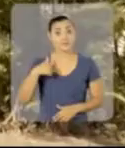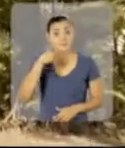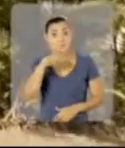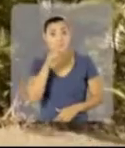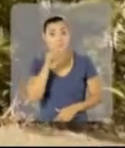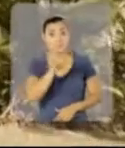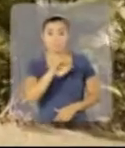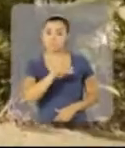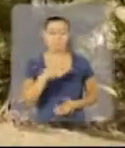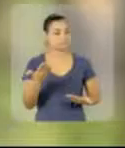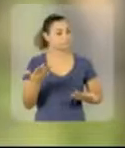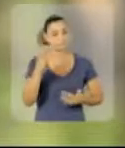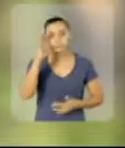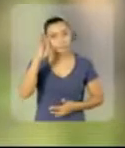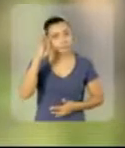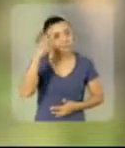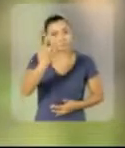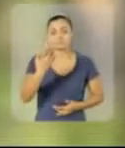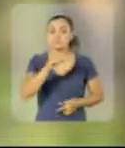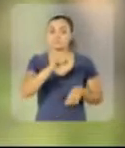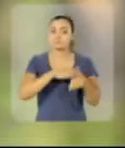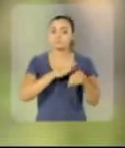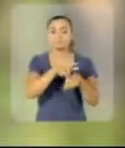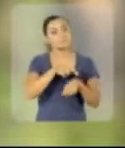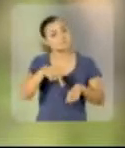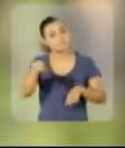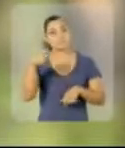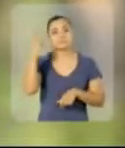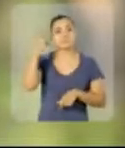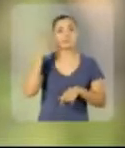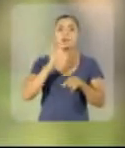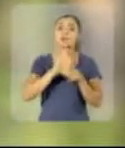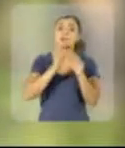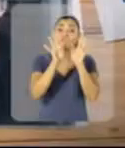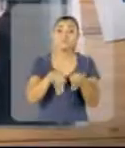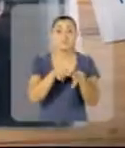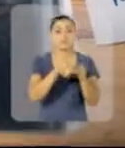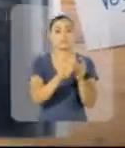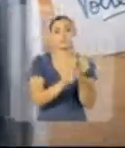Aí minha mãe disse que não tinha jeito, só quando eu terminar esse tratamento.